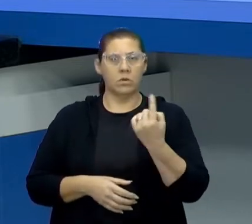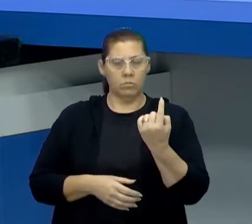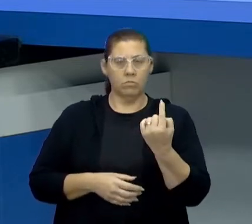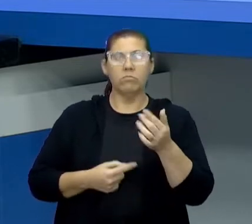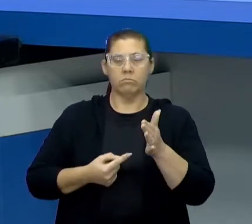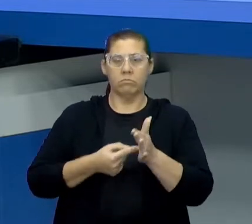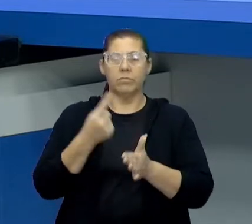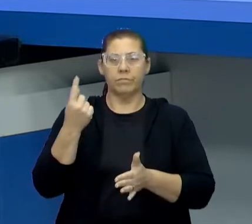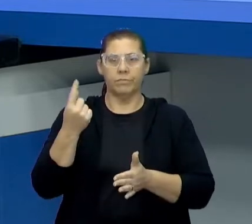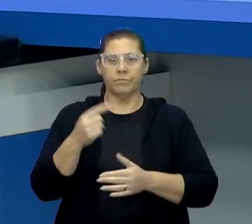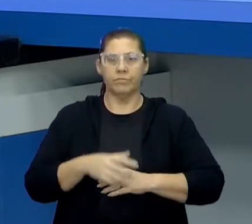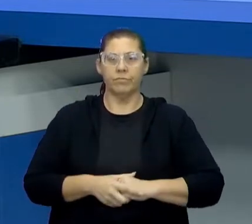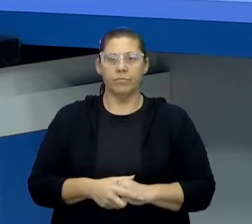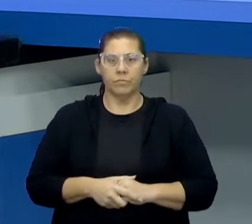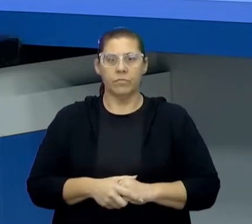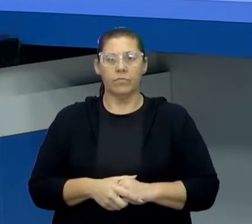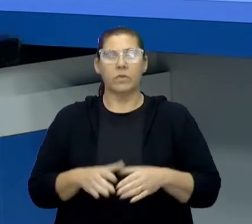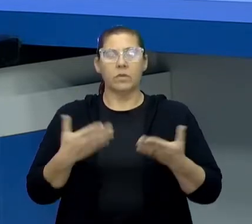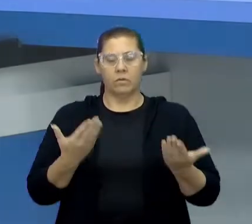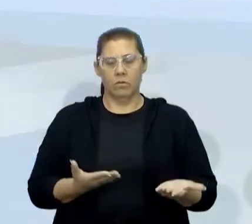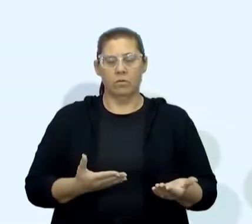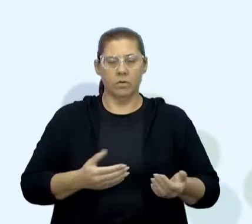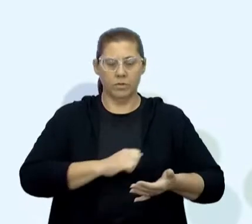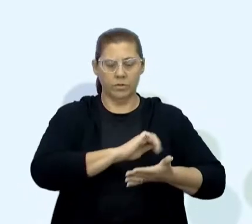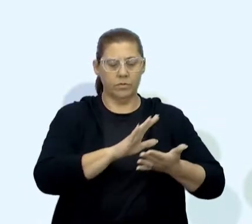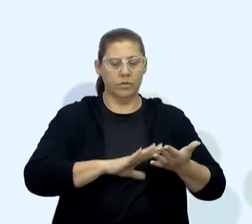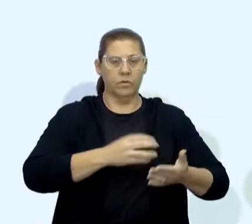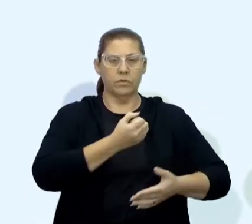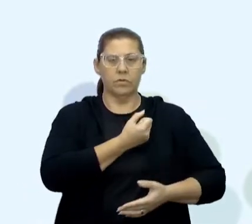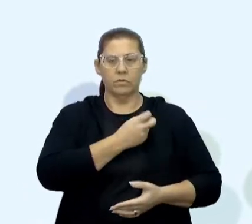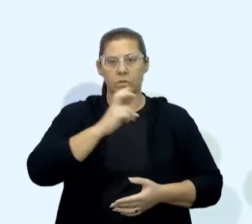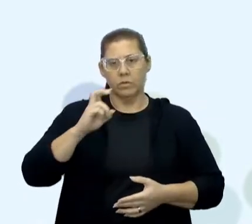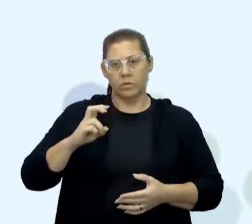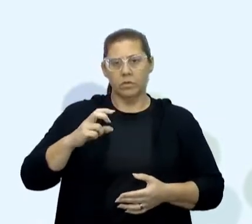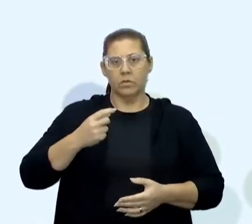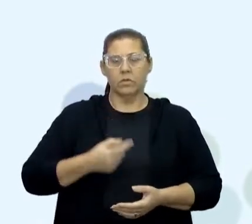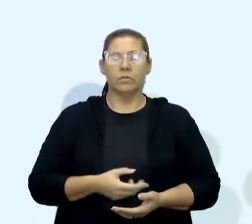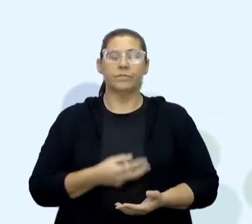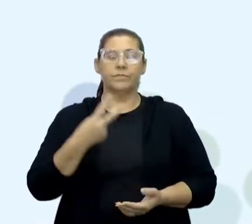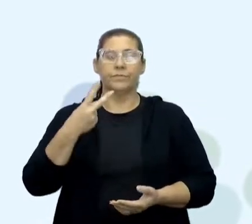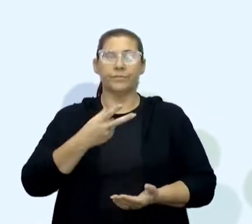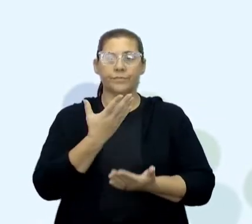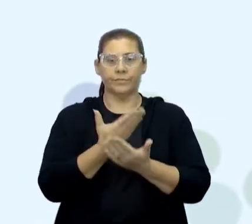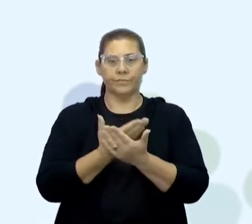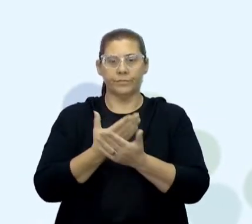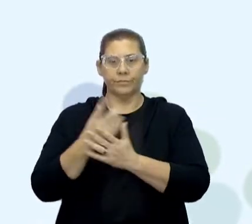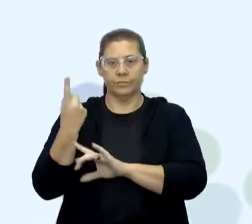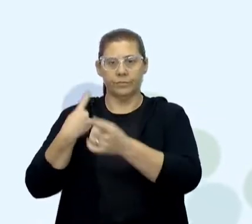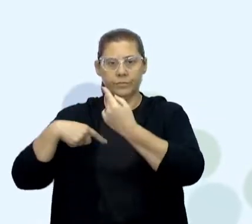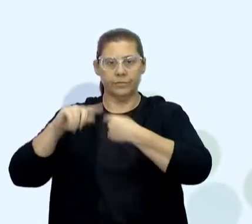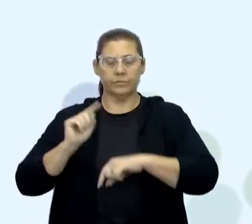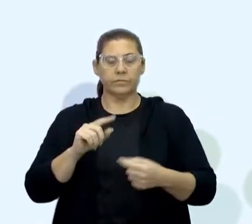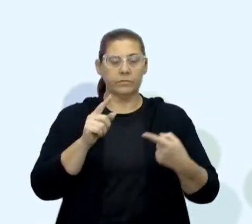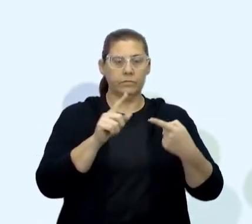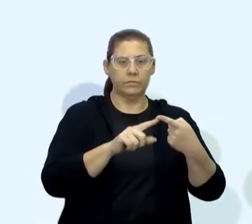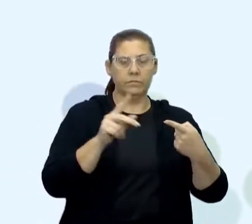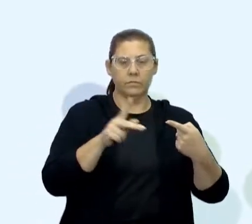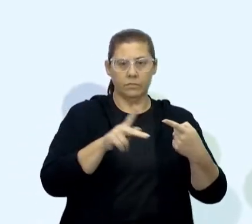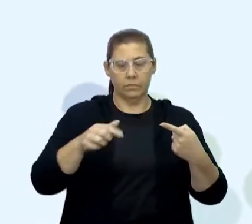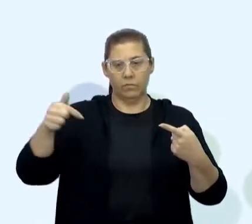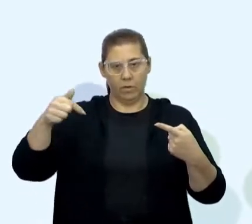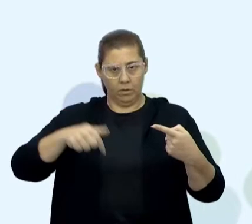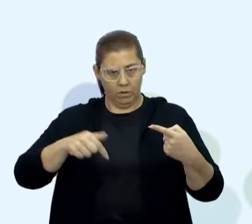componente. Então nós estamos na atividade 5, na segunda aula de desenvolvimento. Lembrando que a primeira aula, a professora Elane esteve aqui